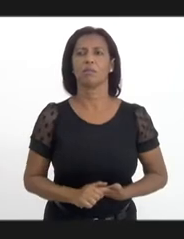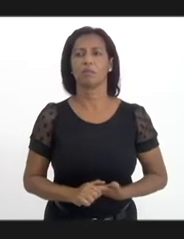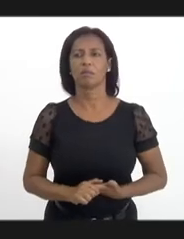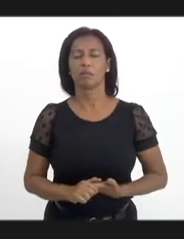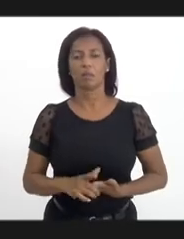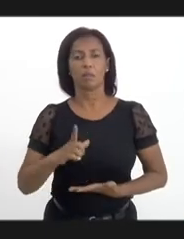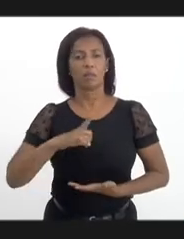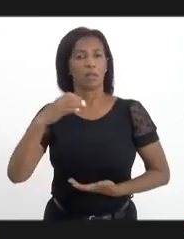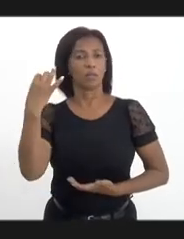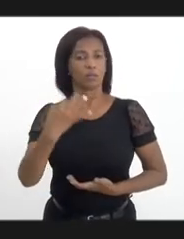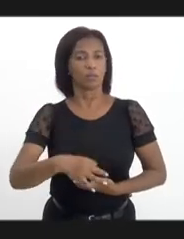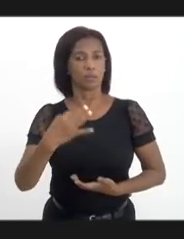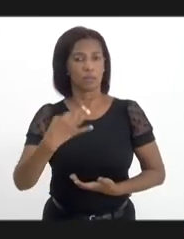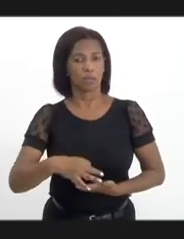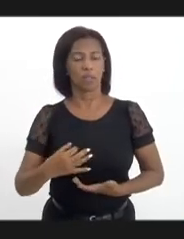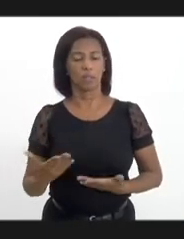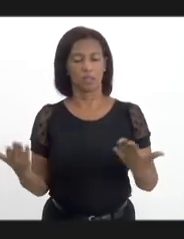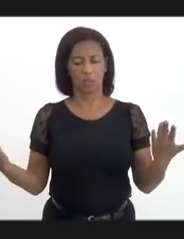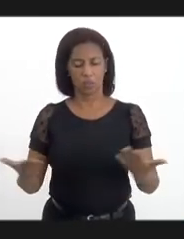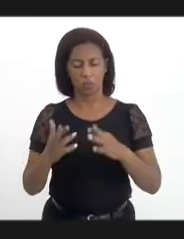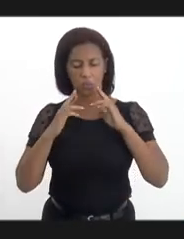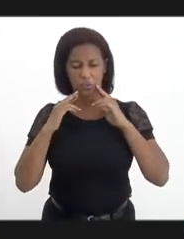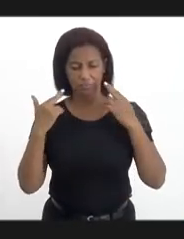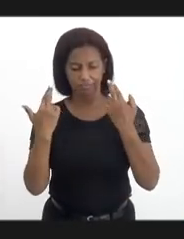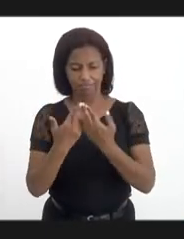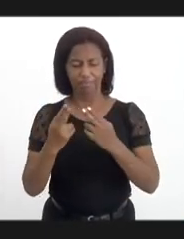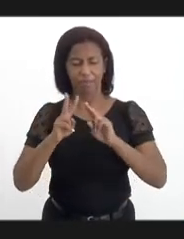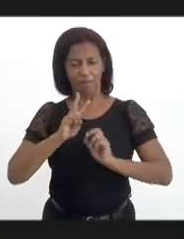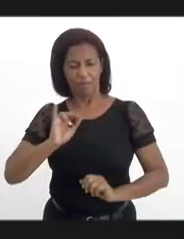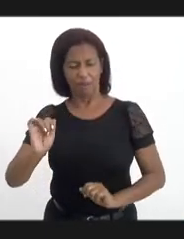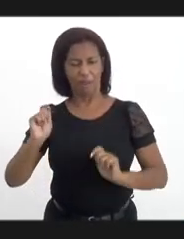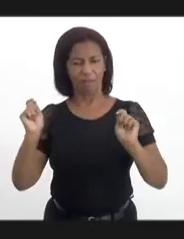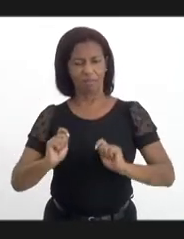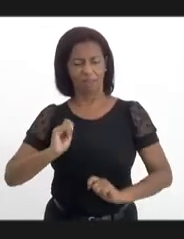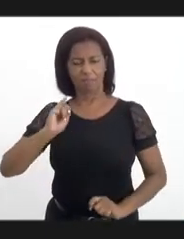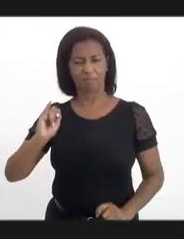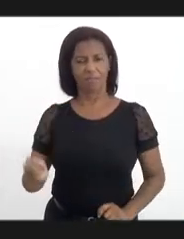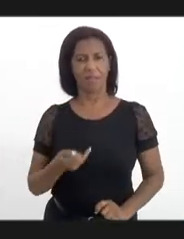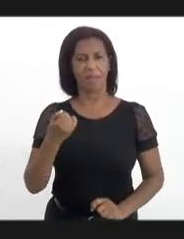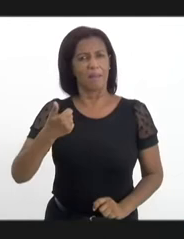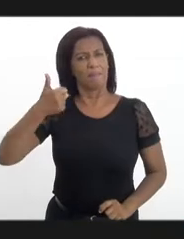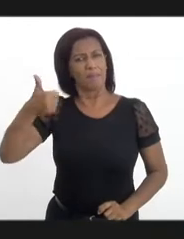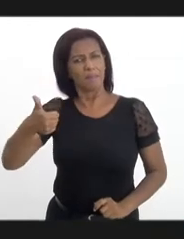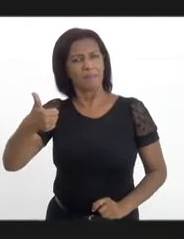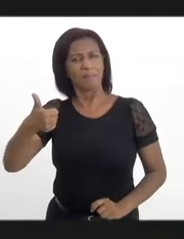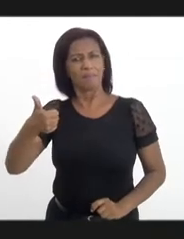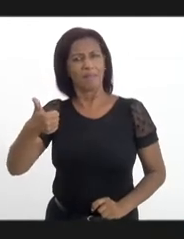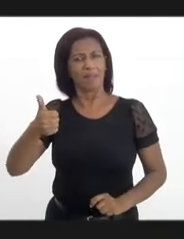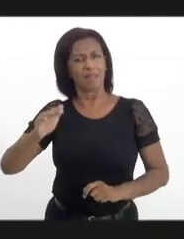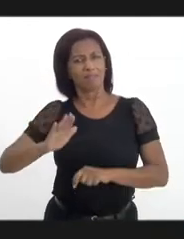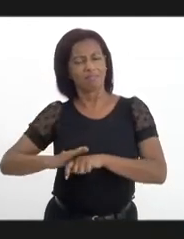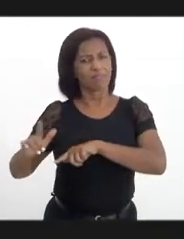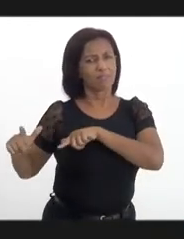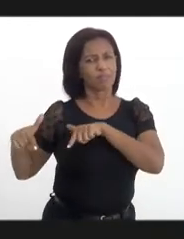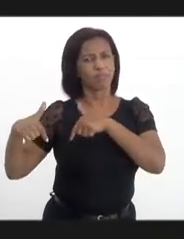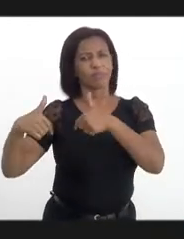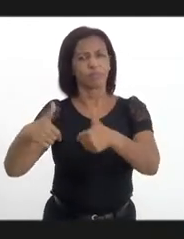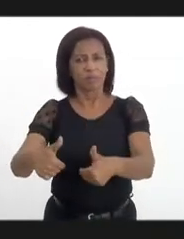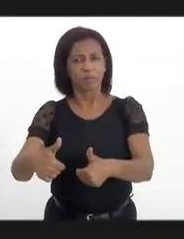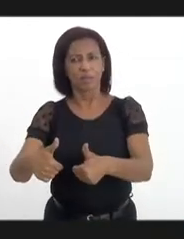certeza que a reunião de hoje vai possibilitar, primeiro, essa interseção de ações entre